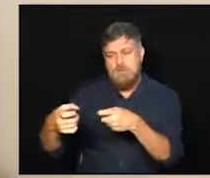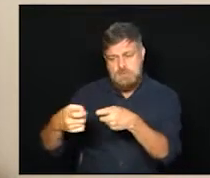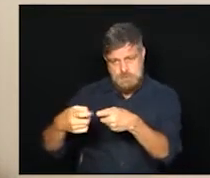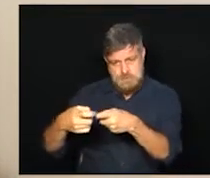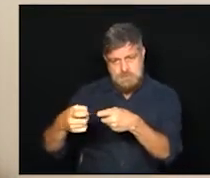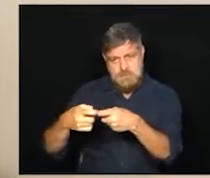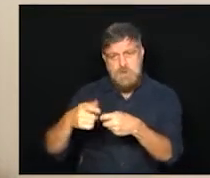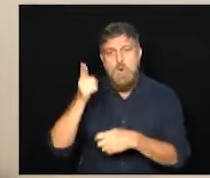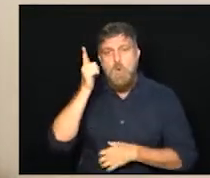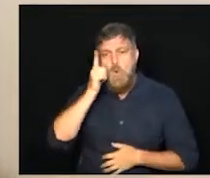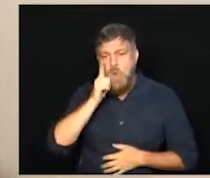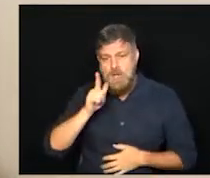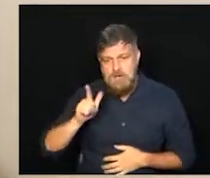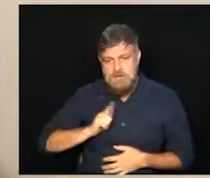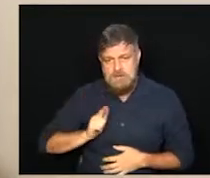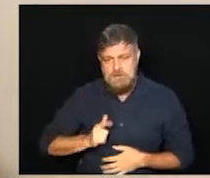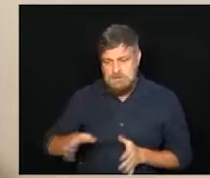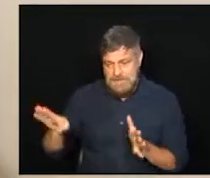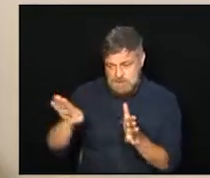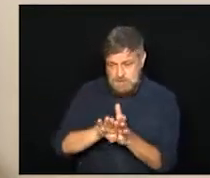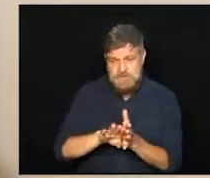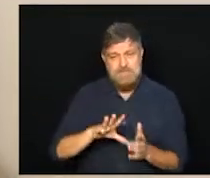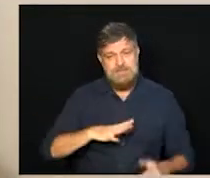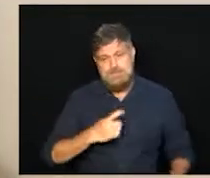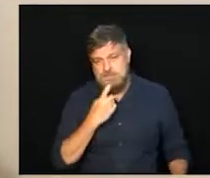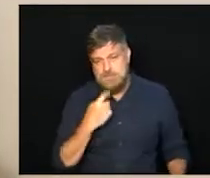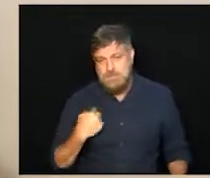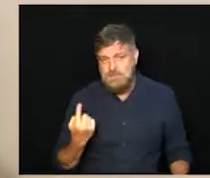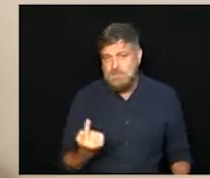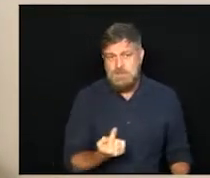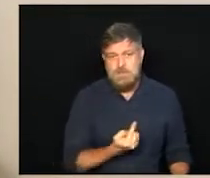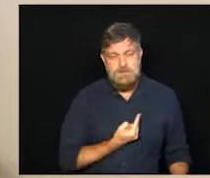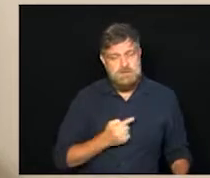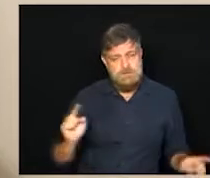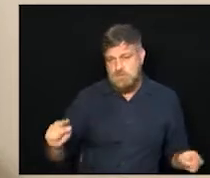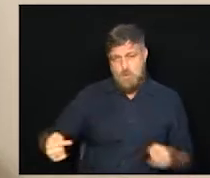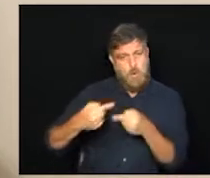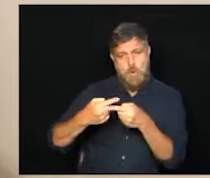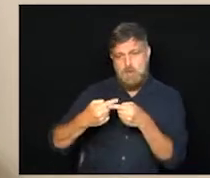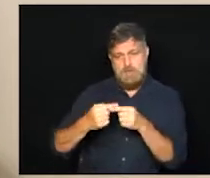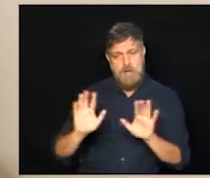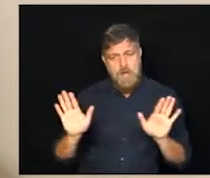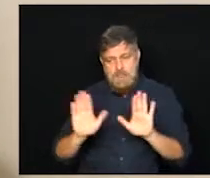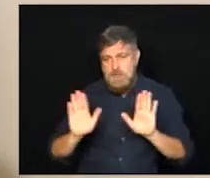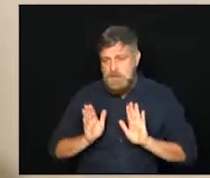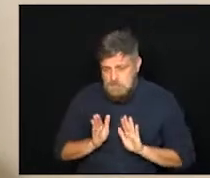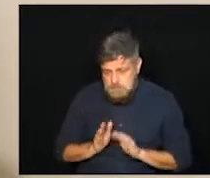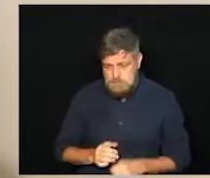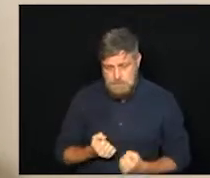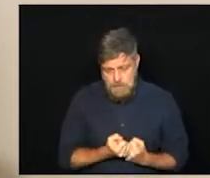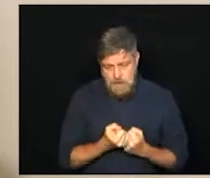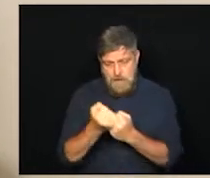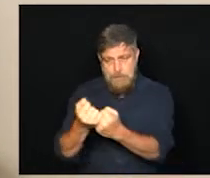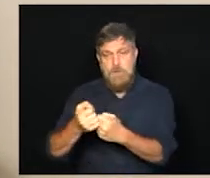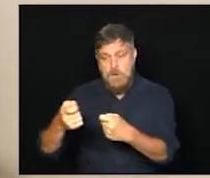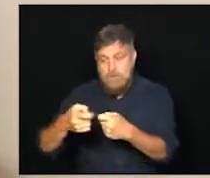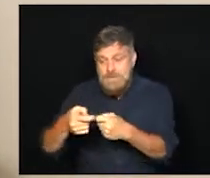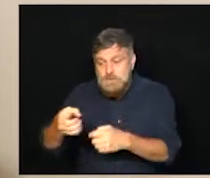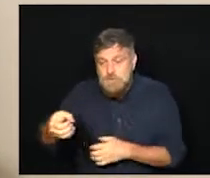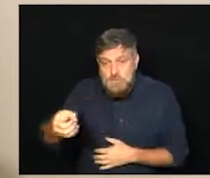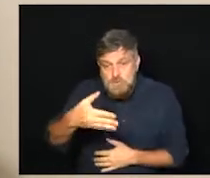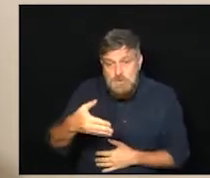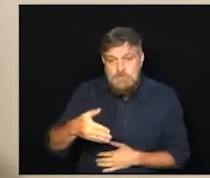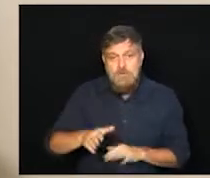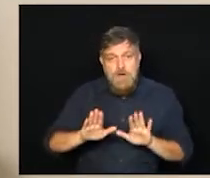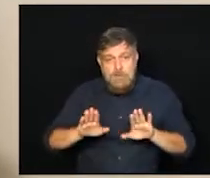que estão se instalando na cidade. Nós não somos contra esse apoio aos novos médicos, mas